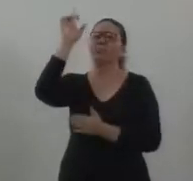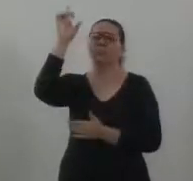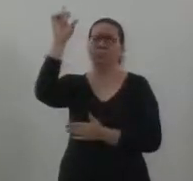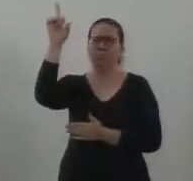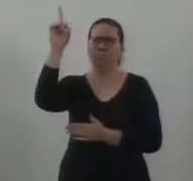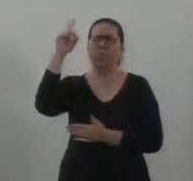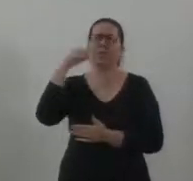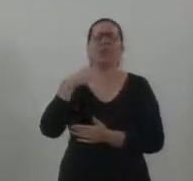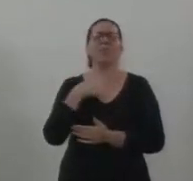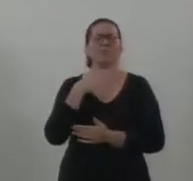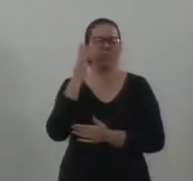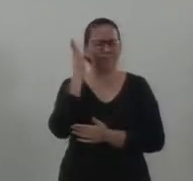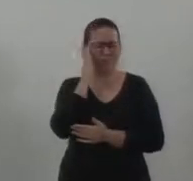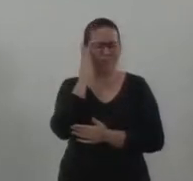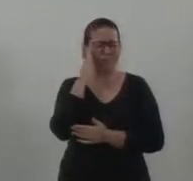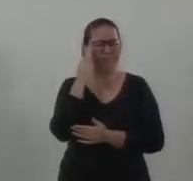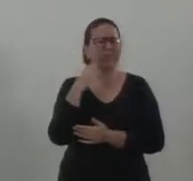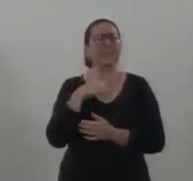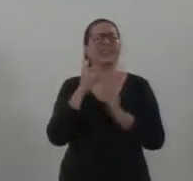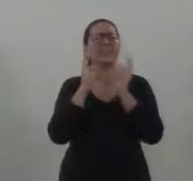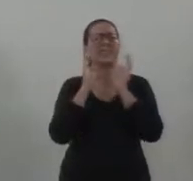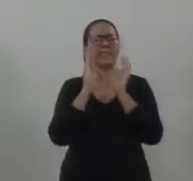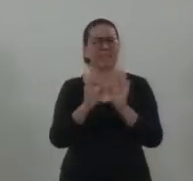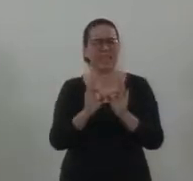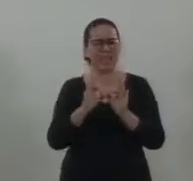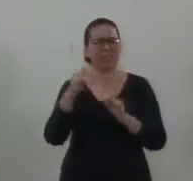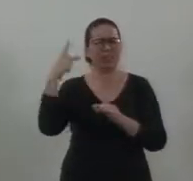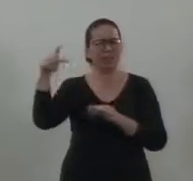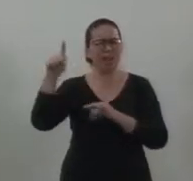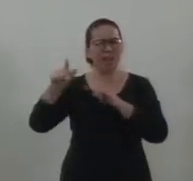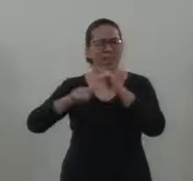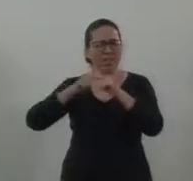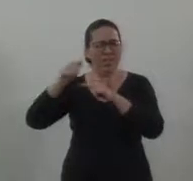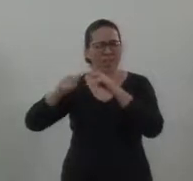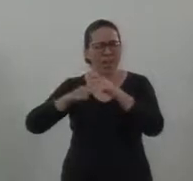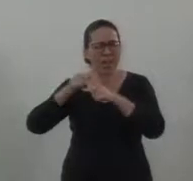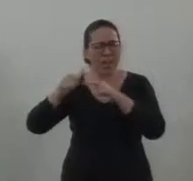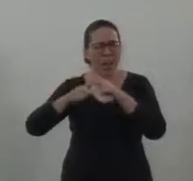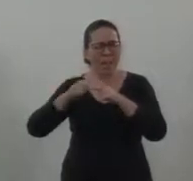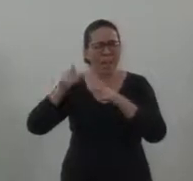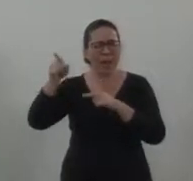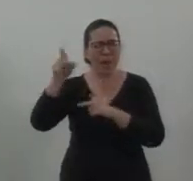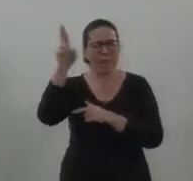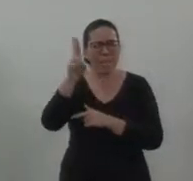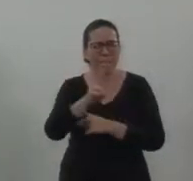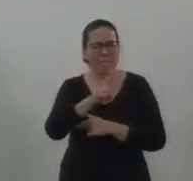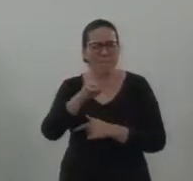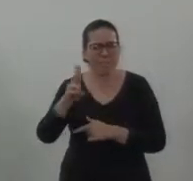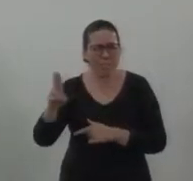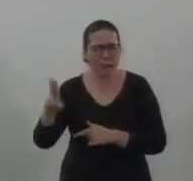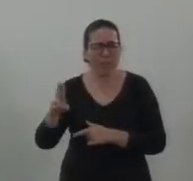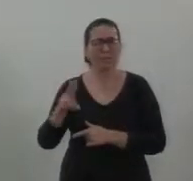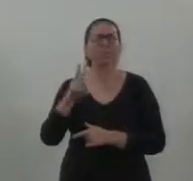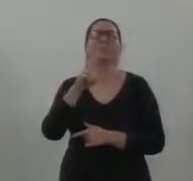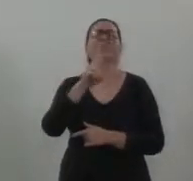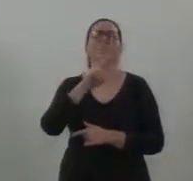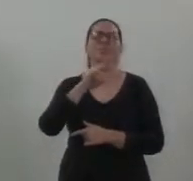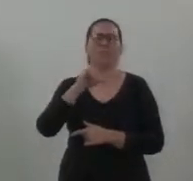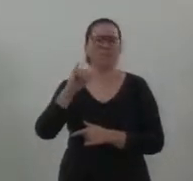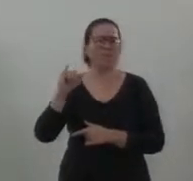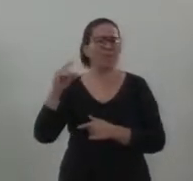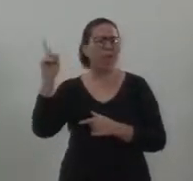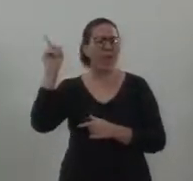certeza que o trabalho que ele vai desenvolver como sacerdote na Arquidiocese de